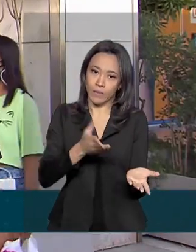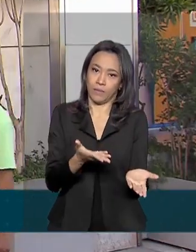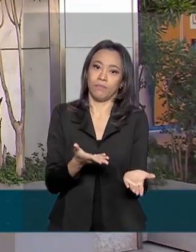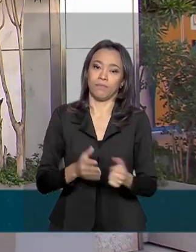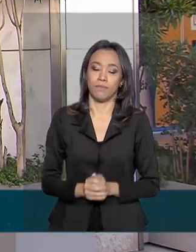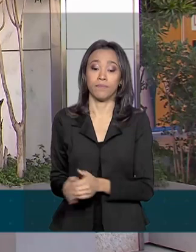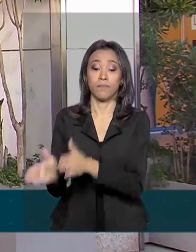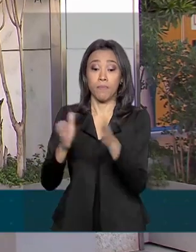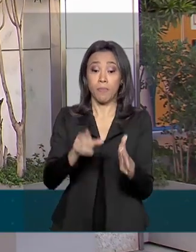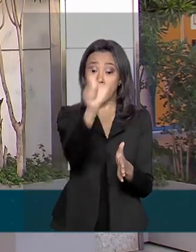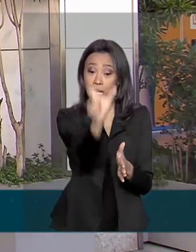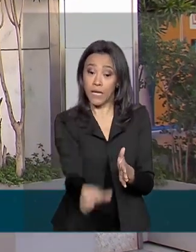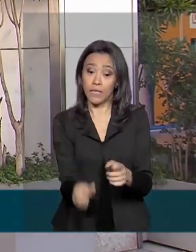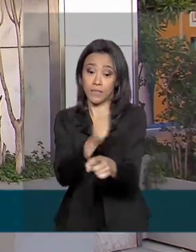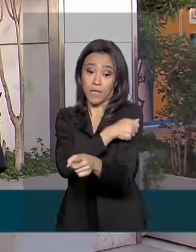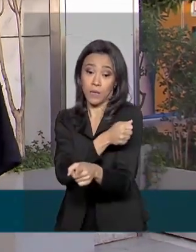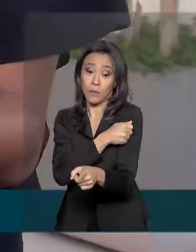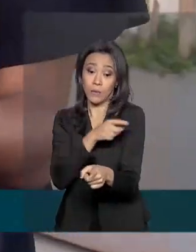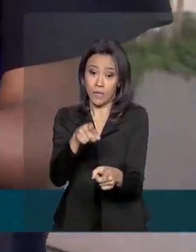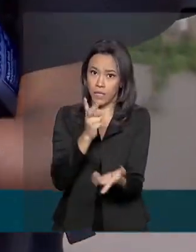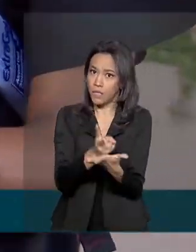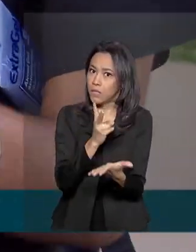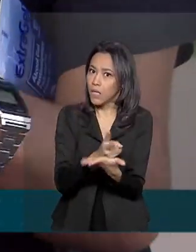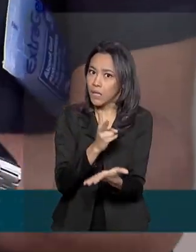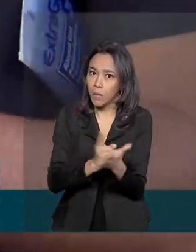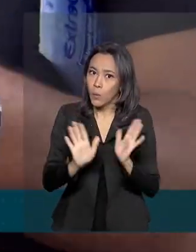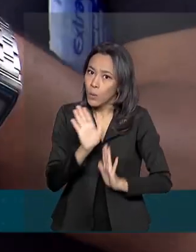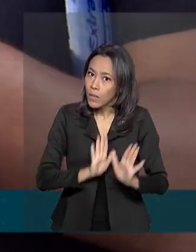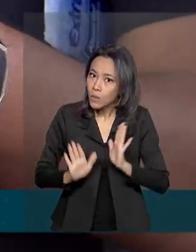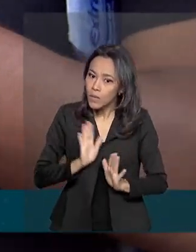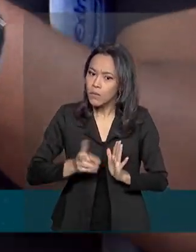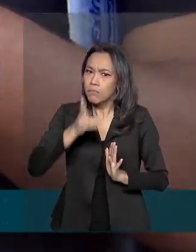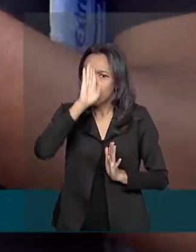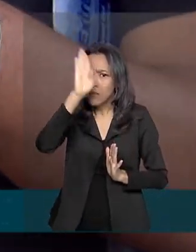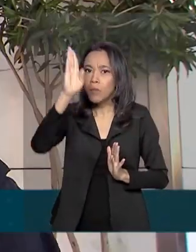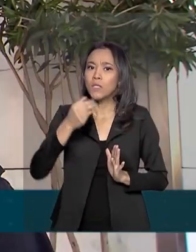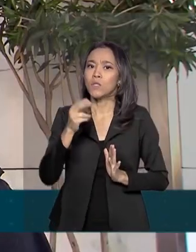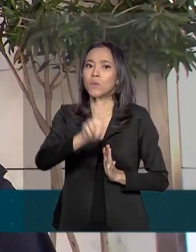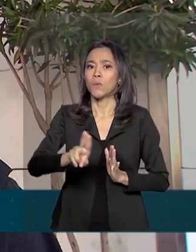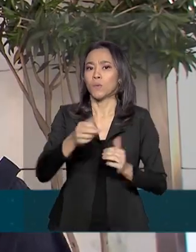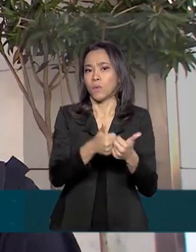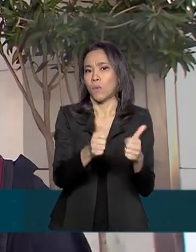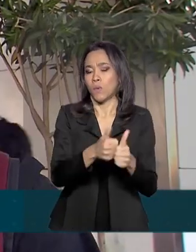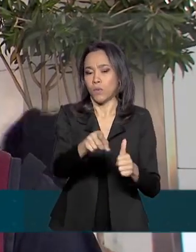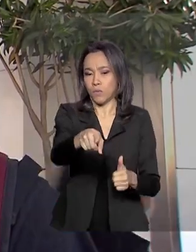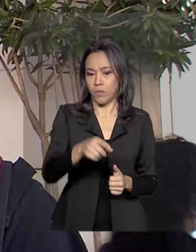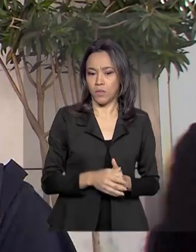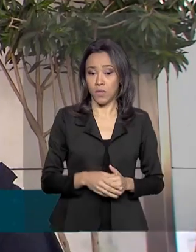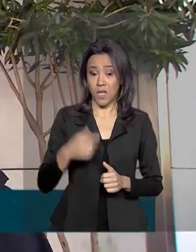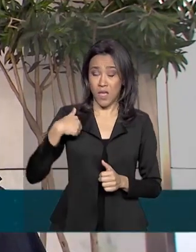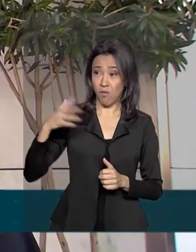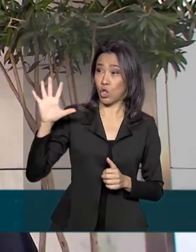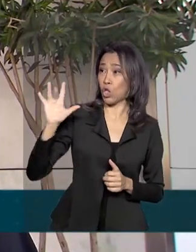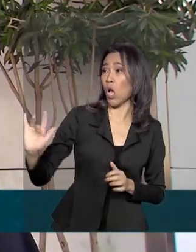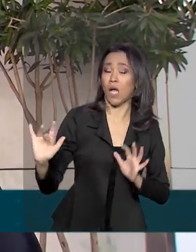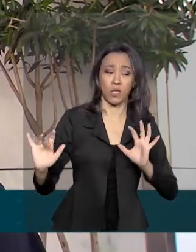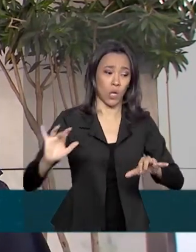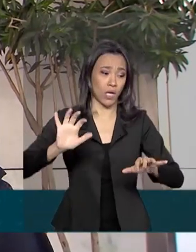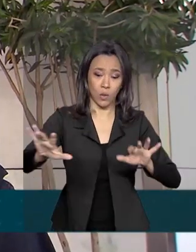sabão. Este estudante não se descuida, principalmente quando anda de ônibus. Evita o máximo possível estar tocando